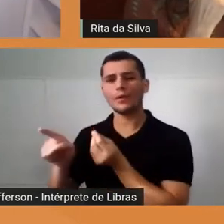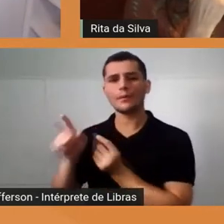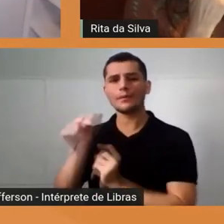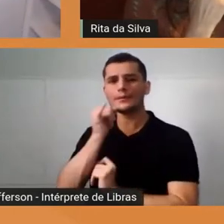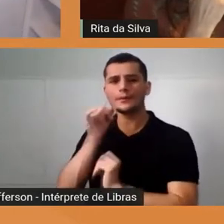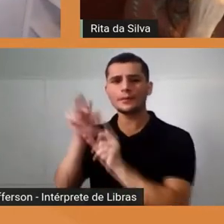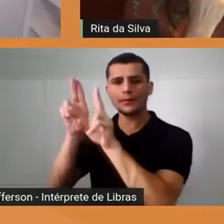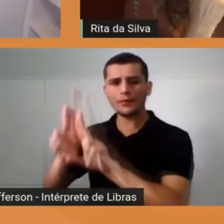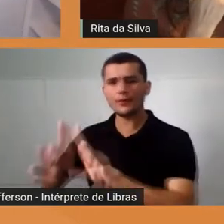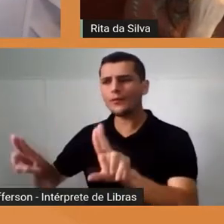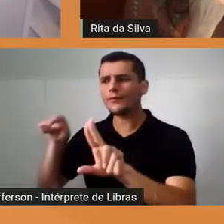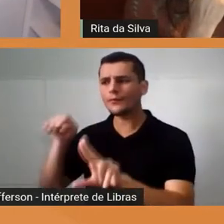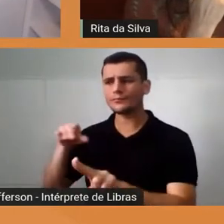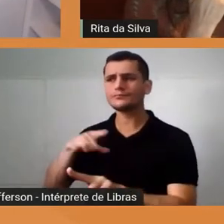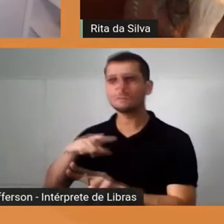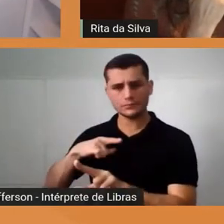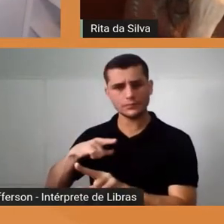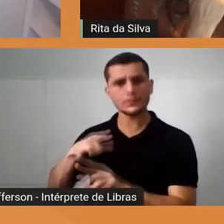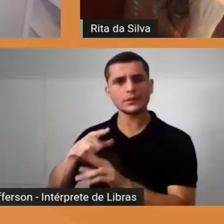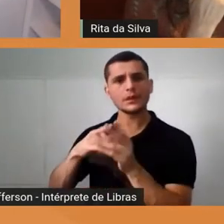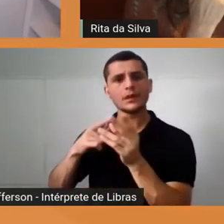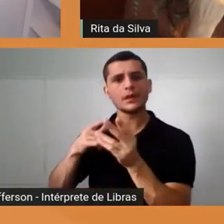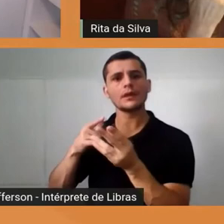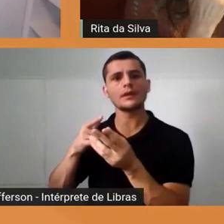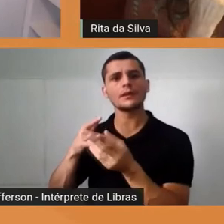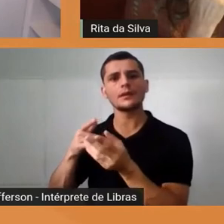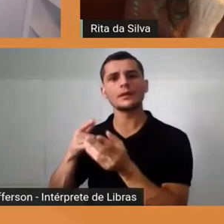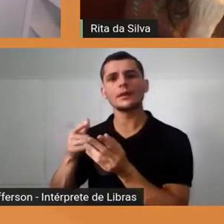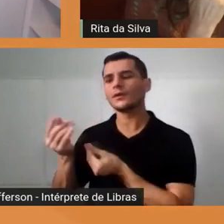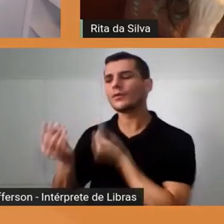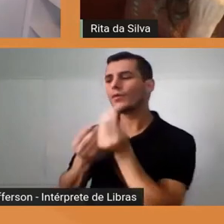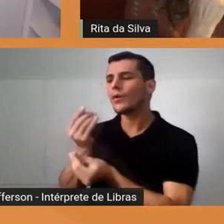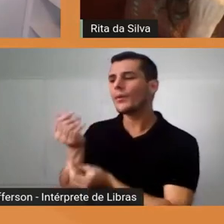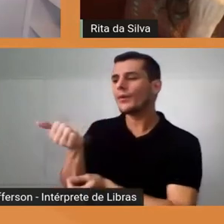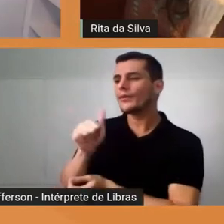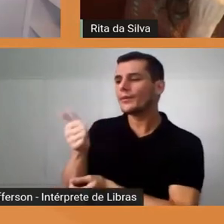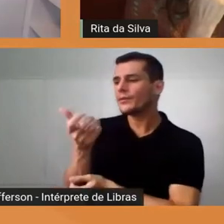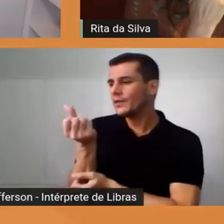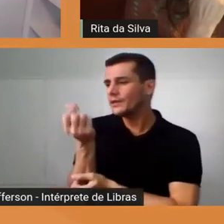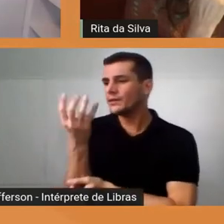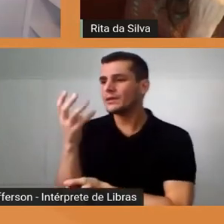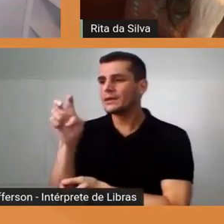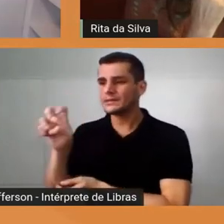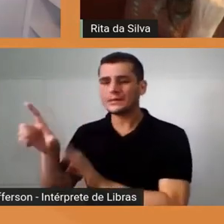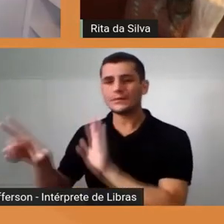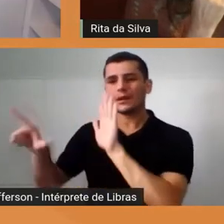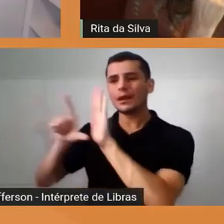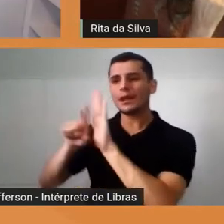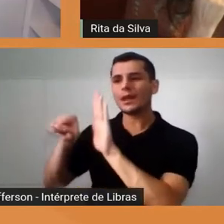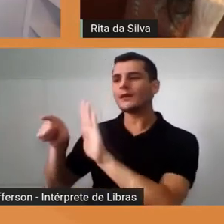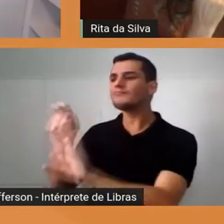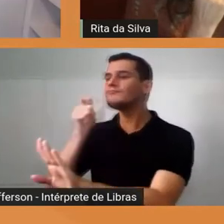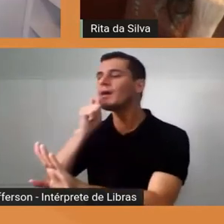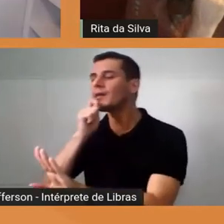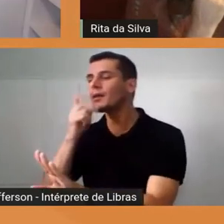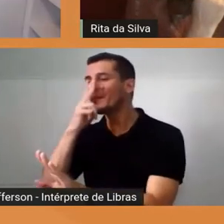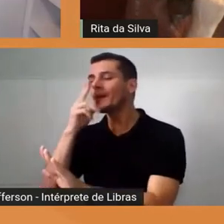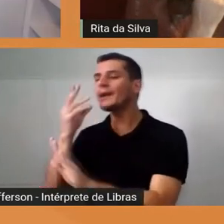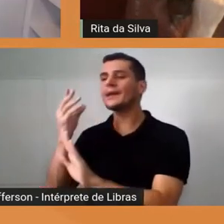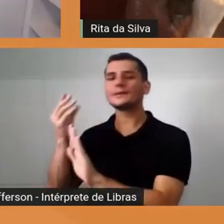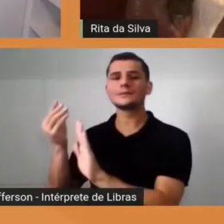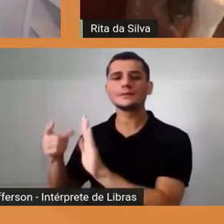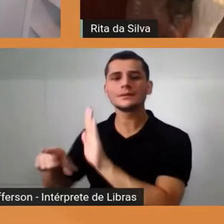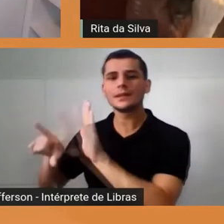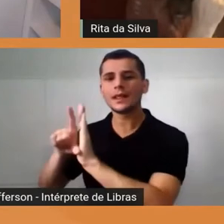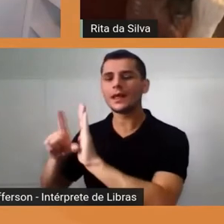utilizado para implementar a Lei 11.645, quiçá outras tantas Universidades que nem tem núcleos de pesquisa que